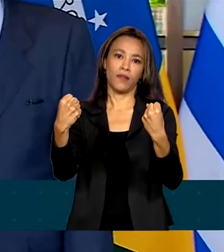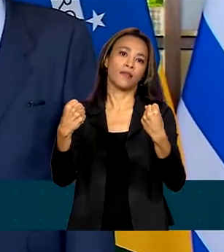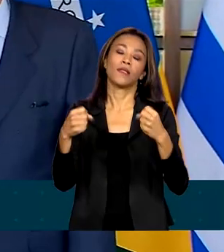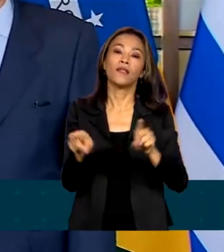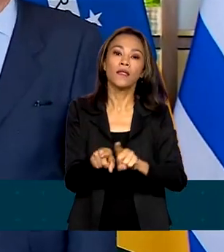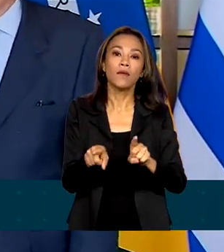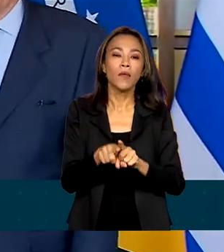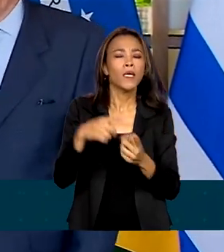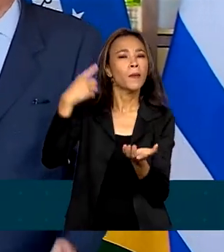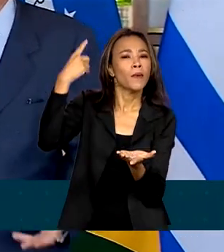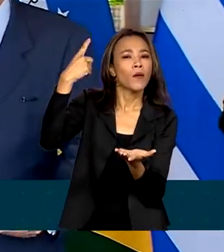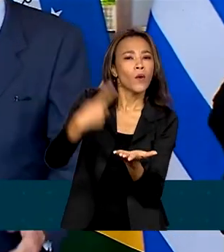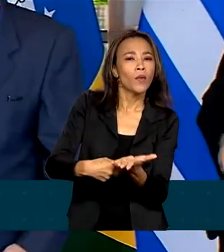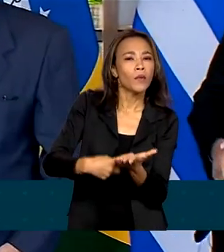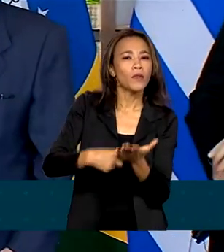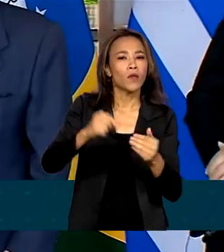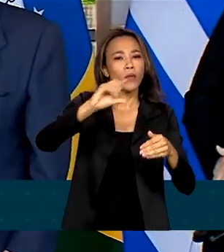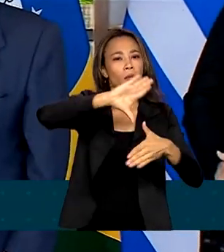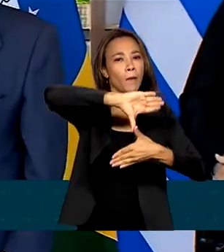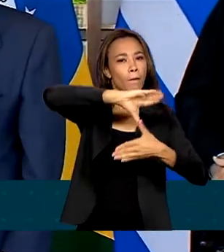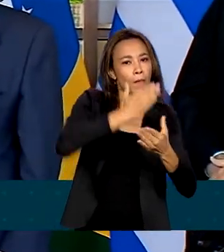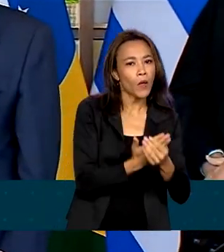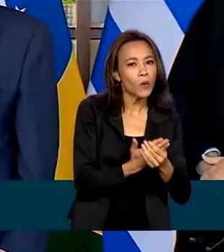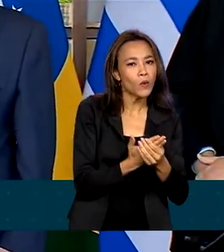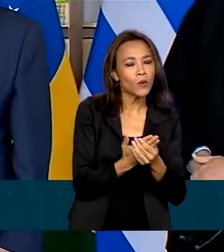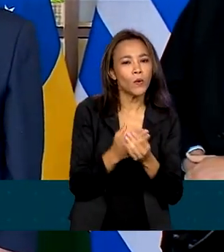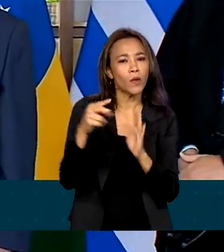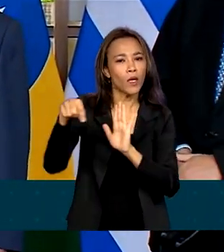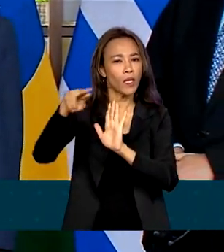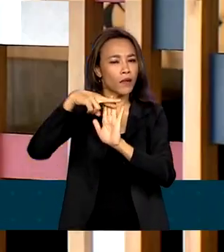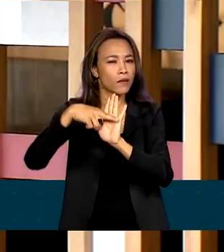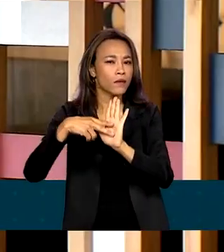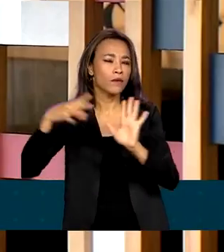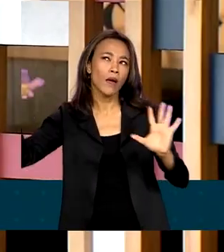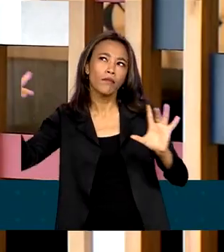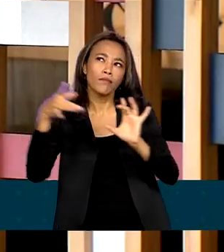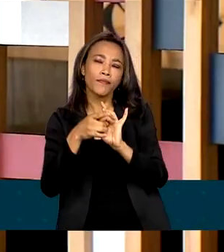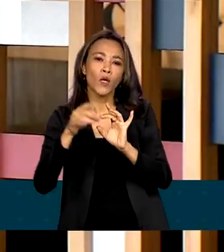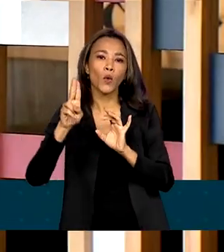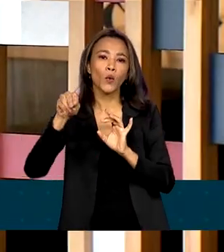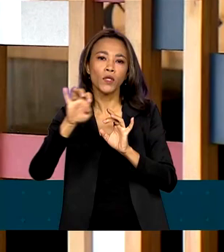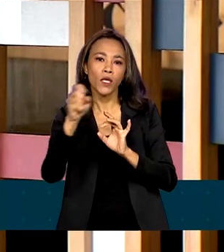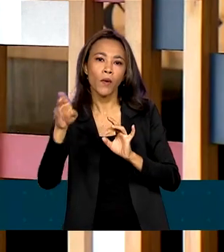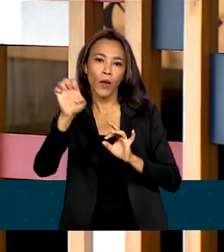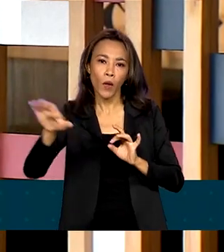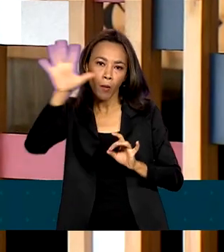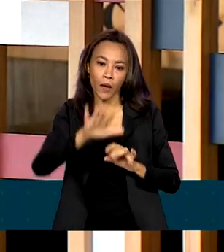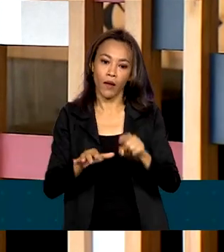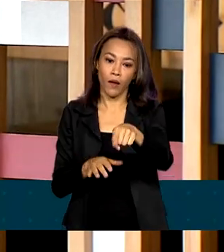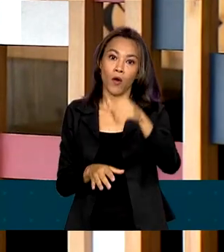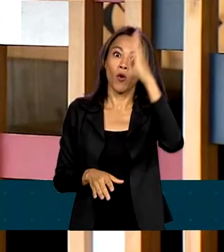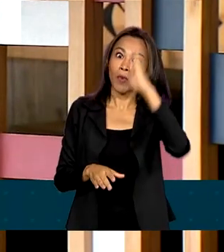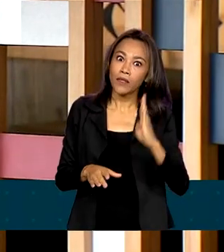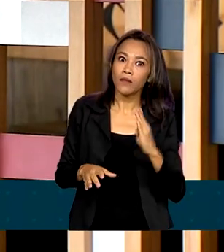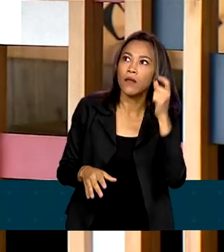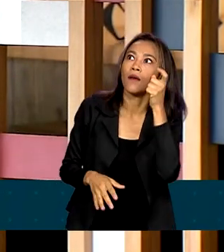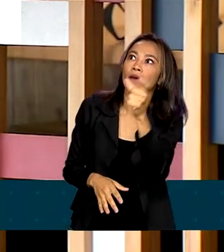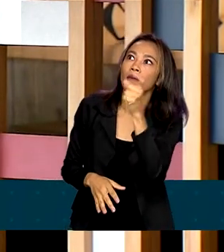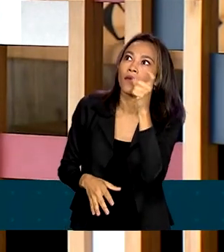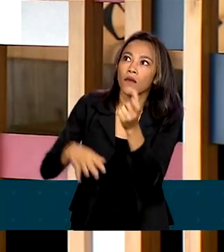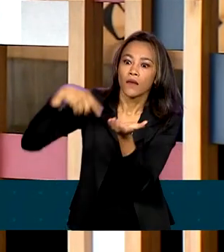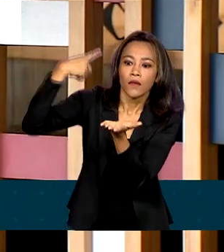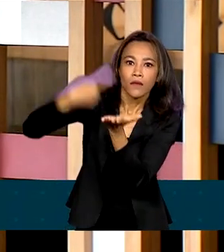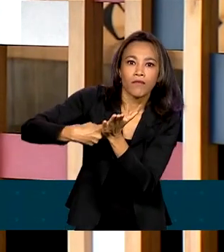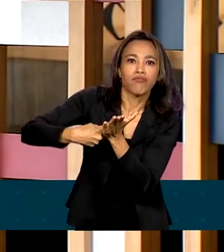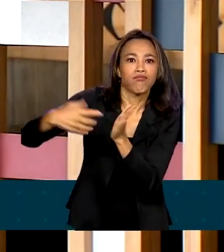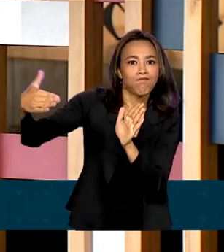pontos do acordo entre Mercosul e União Europeia. O Brasil está interessado na conclusão do acordo, mas estamos